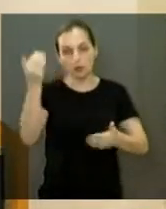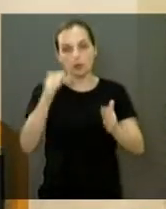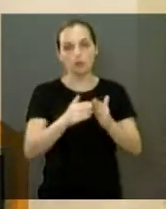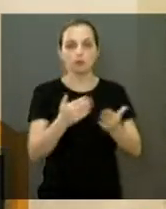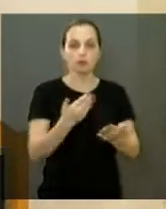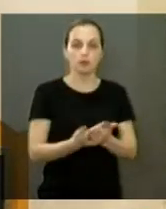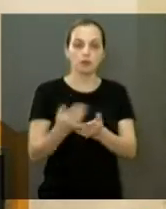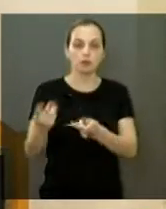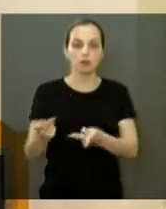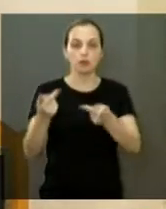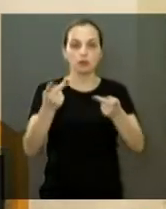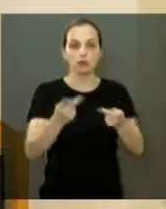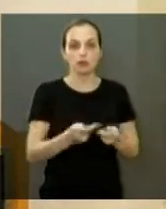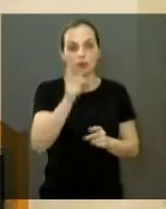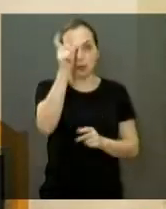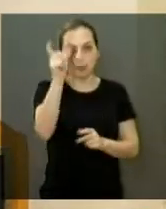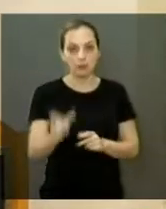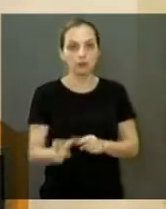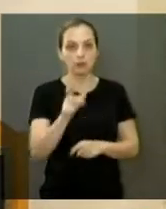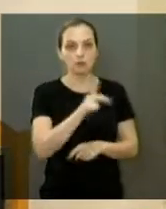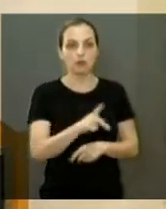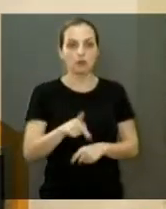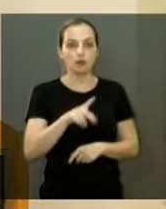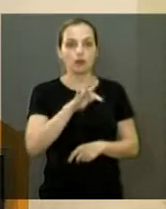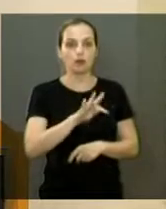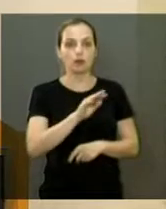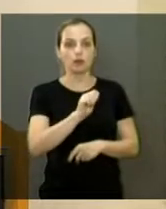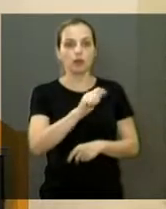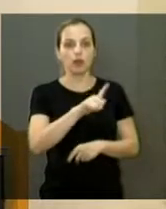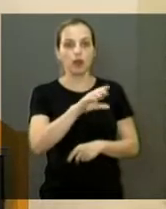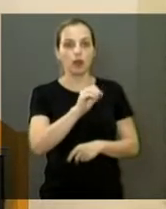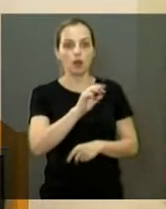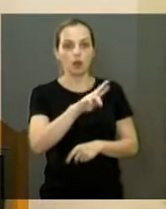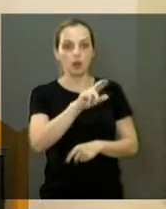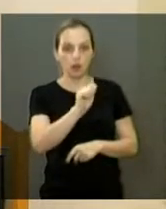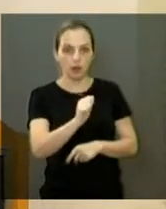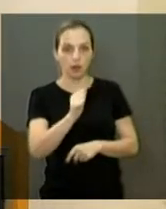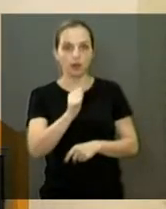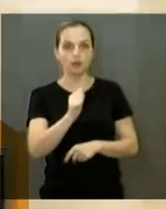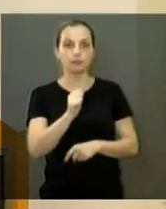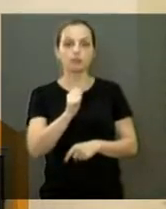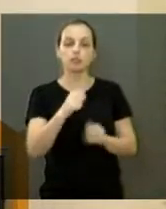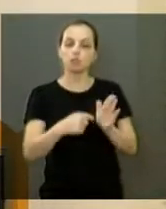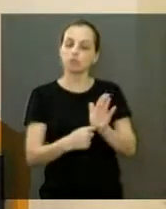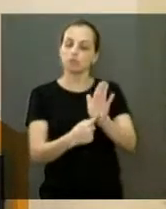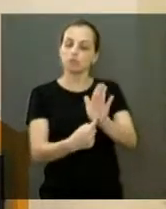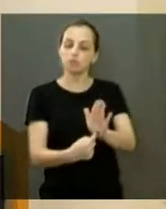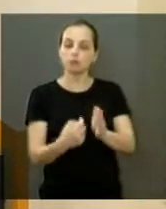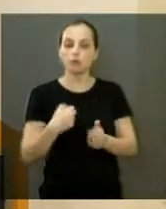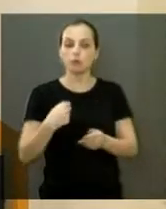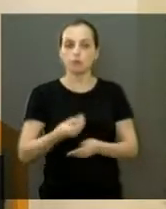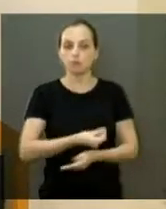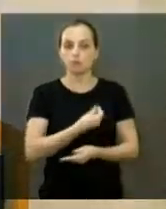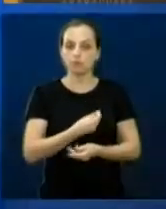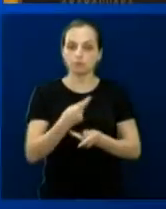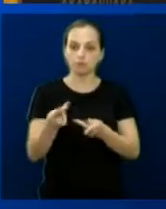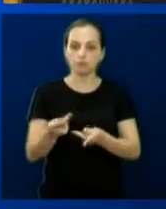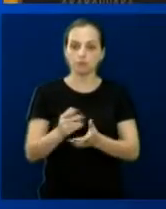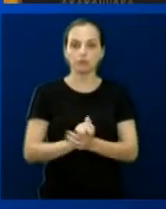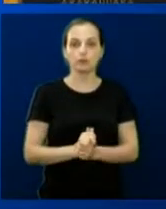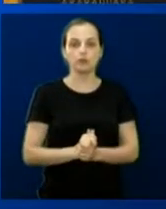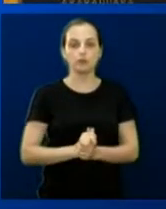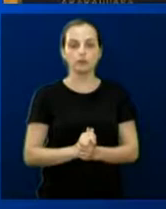convite. Também na pessoa do professor Andeta Lora, que está lá no Esportes, que indicou a minha pessoa para que estivesse lá. No próximo